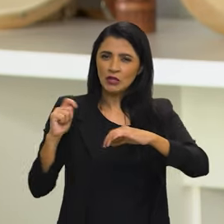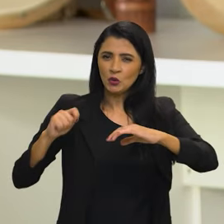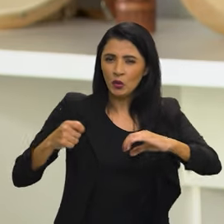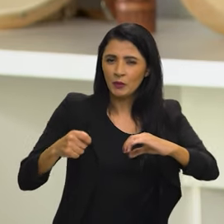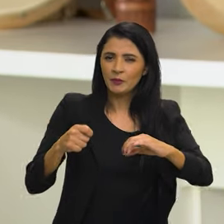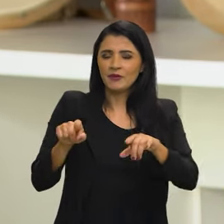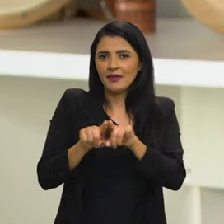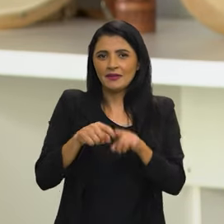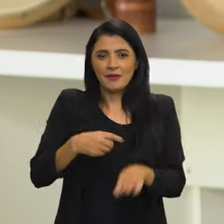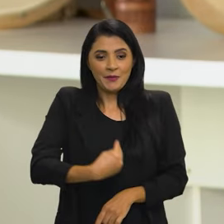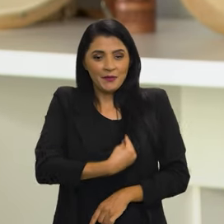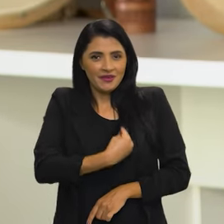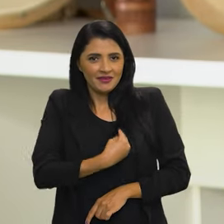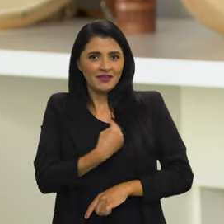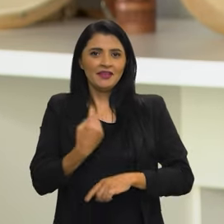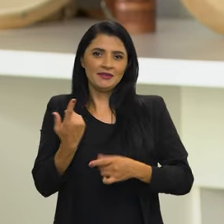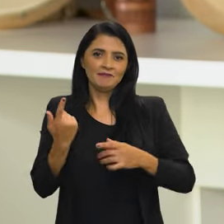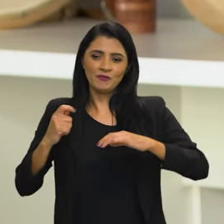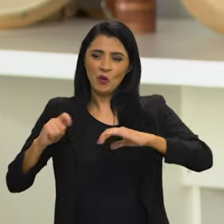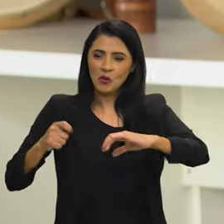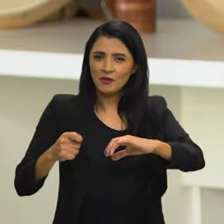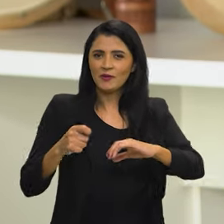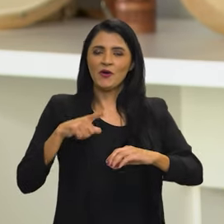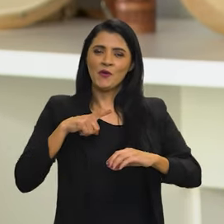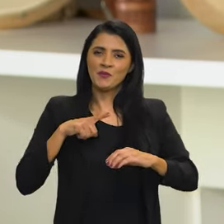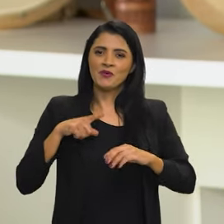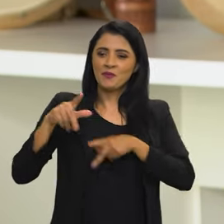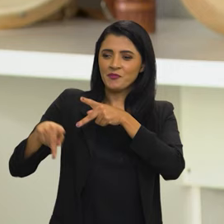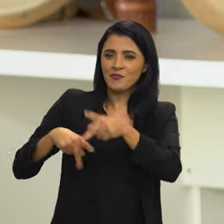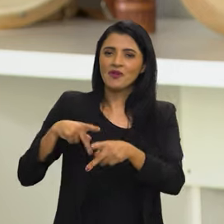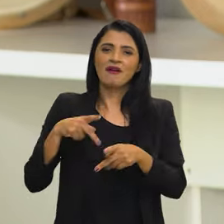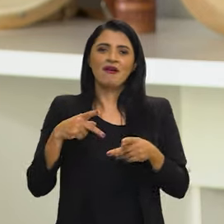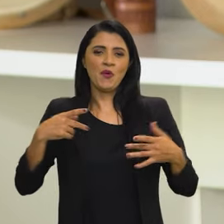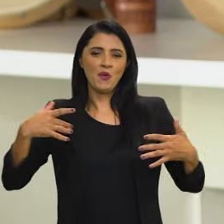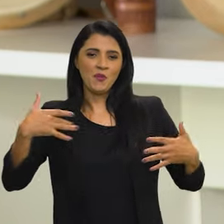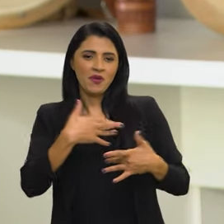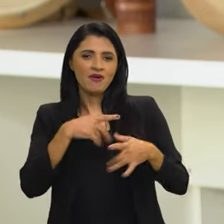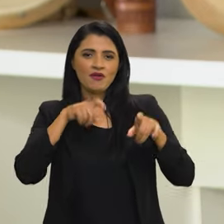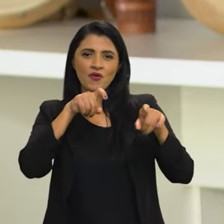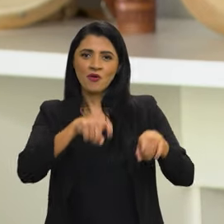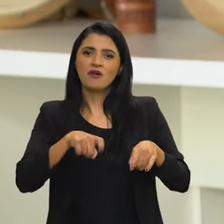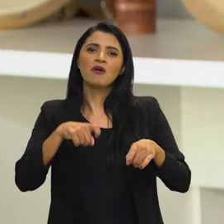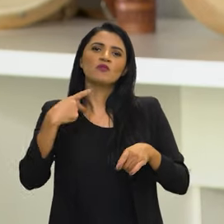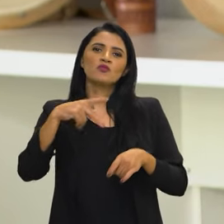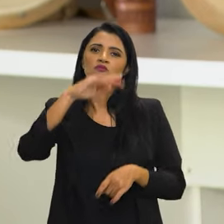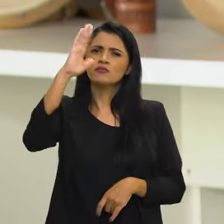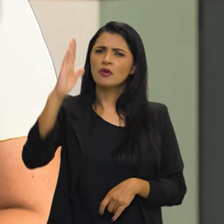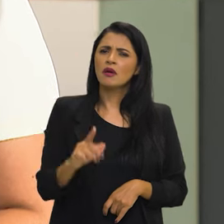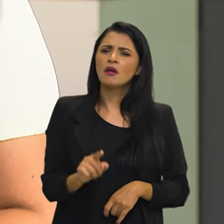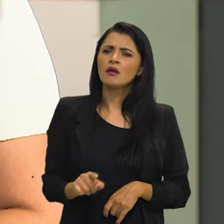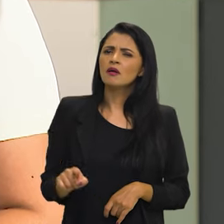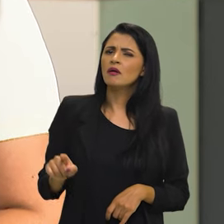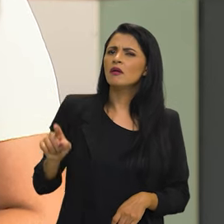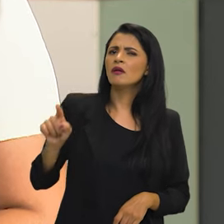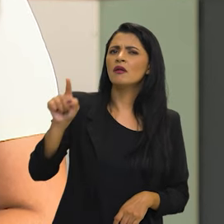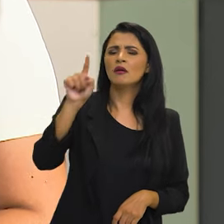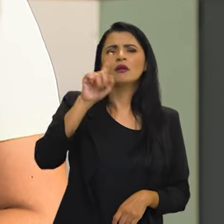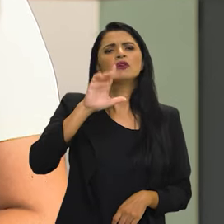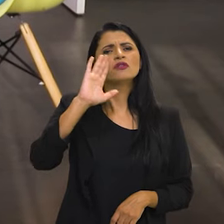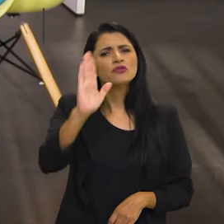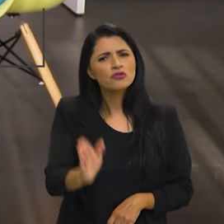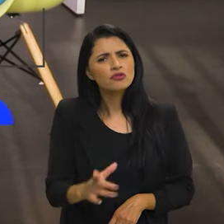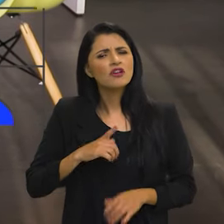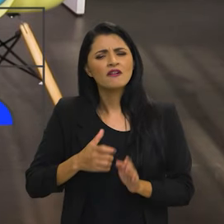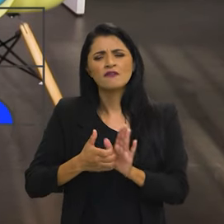e essa presença dos quilombos populares urbanos e rurais em todo o país. Nós ainda temos